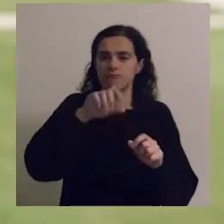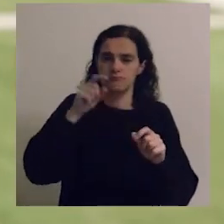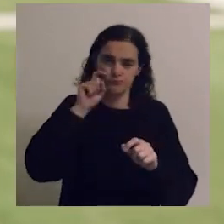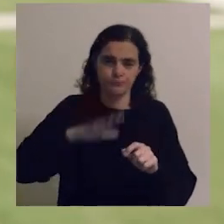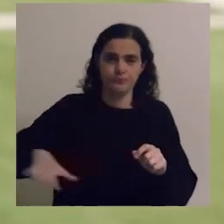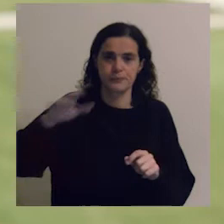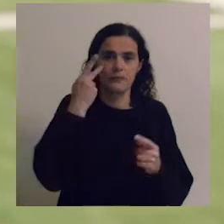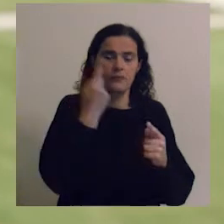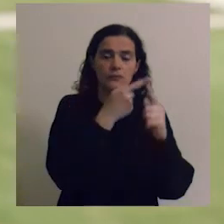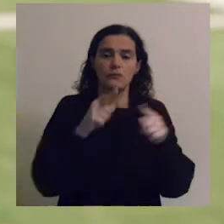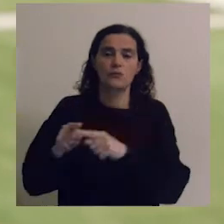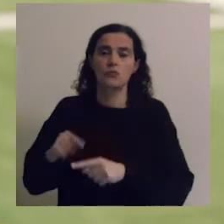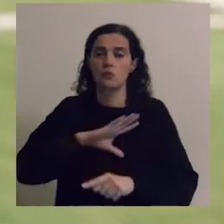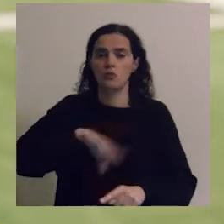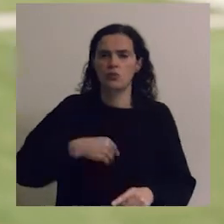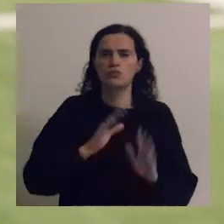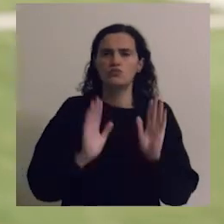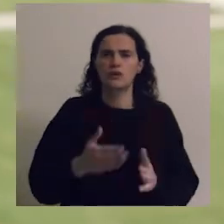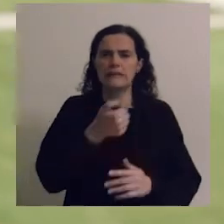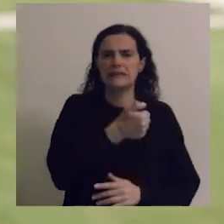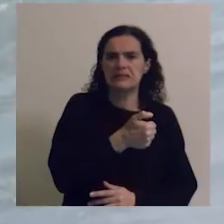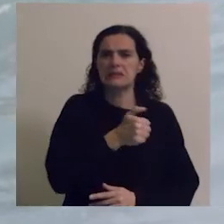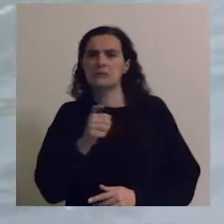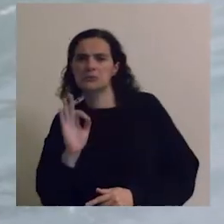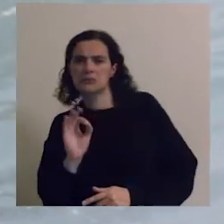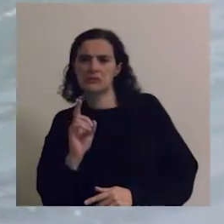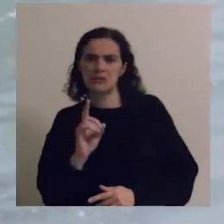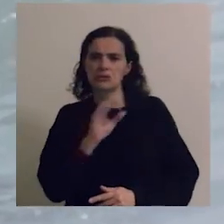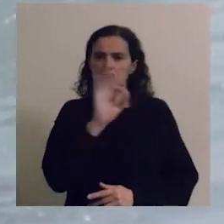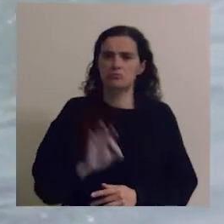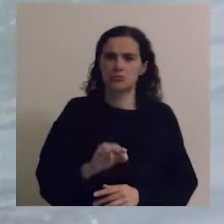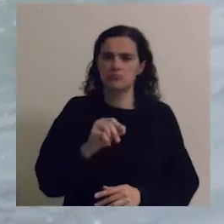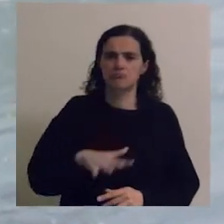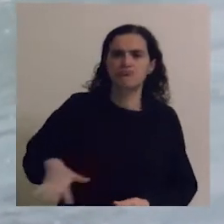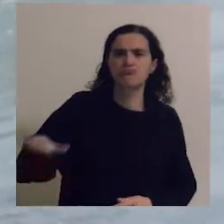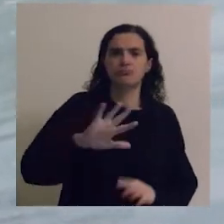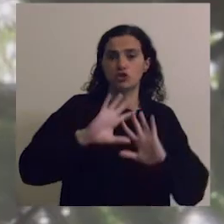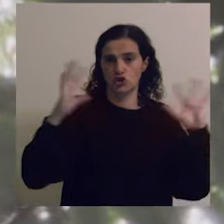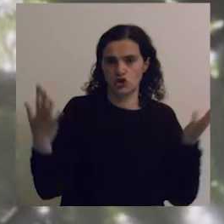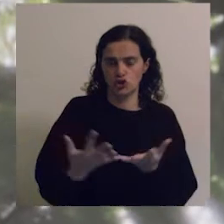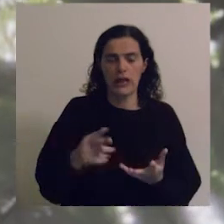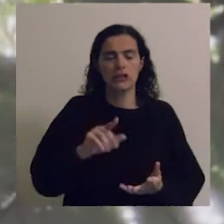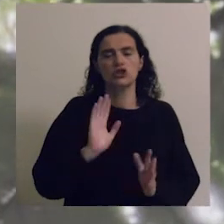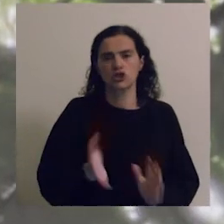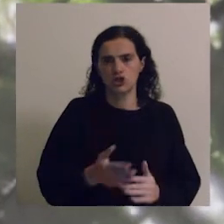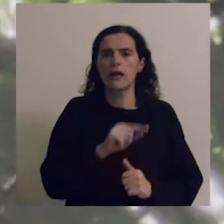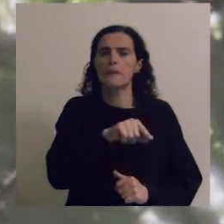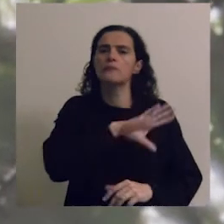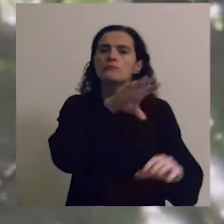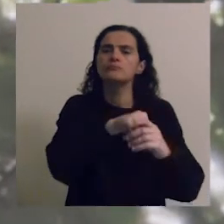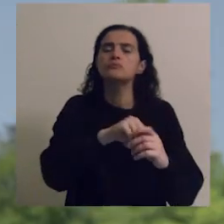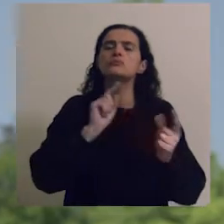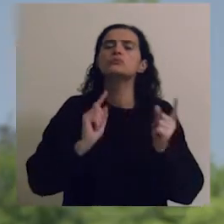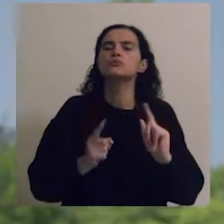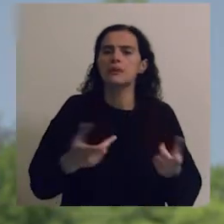que o mundo tem já significam cerca de 5 a 6% dos territórios globais e, portanto, já